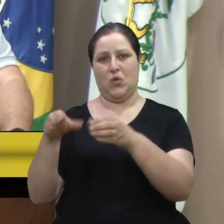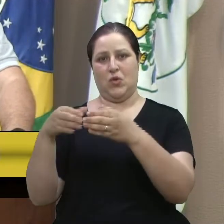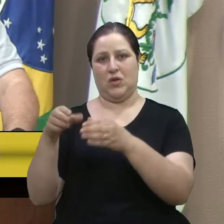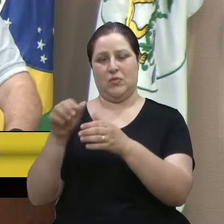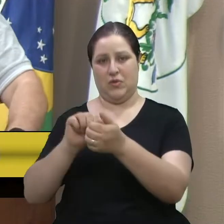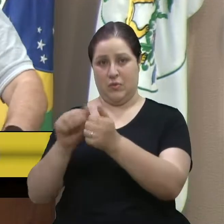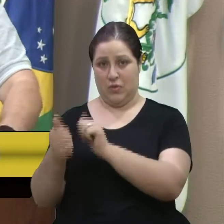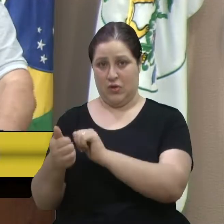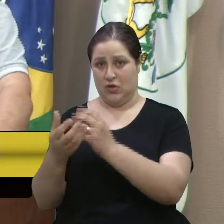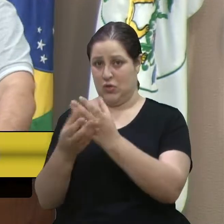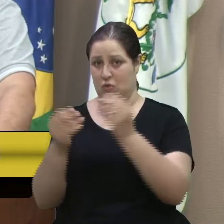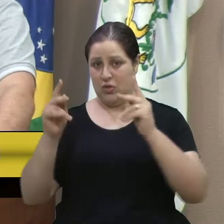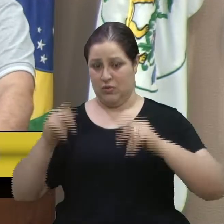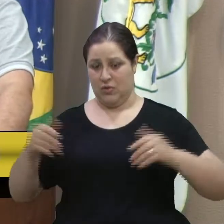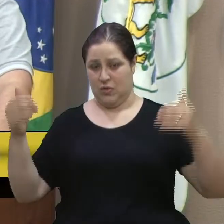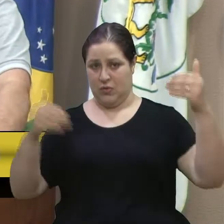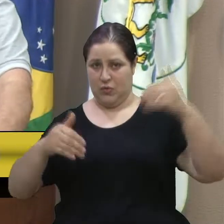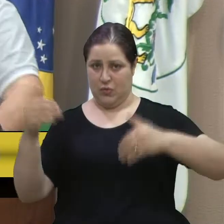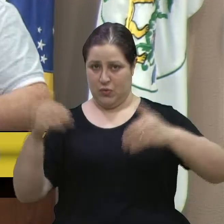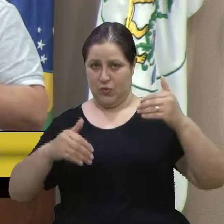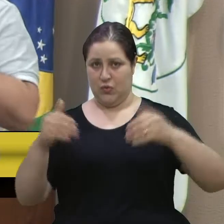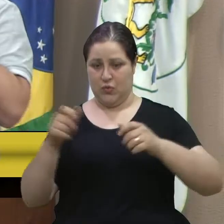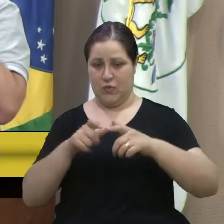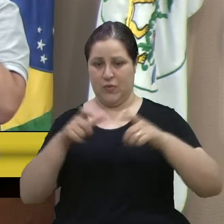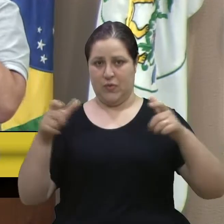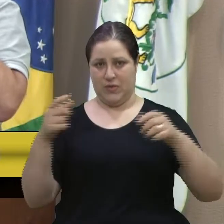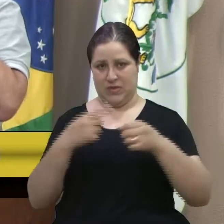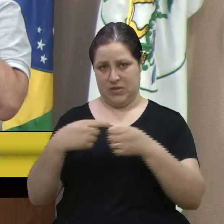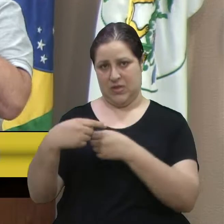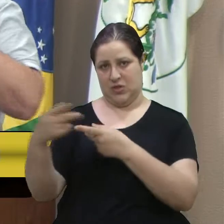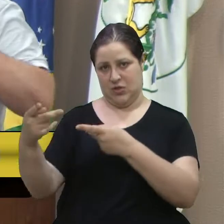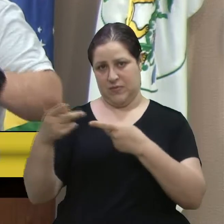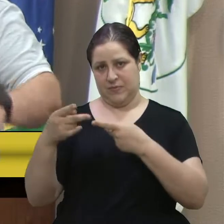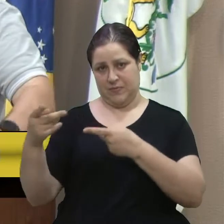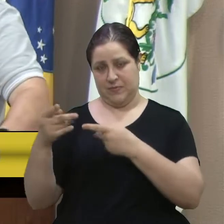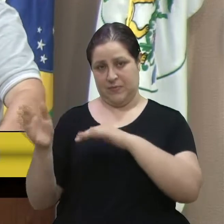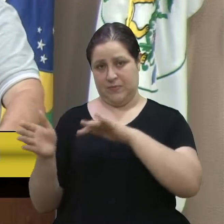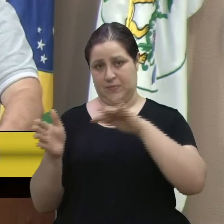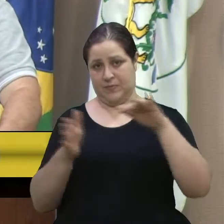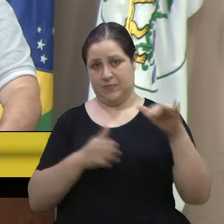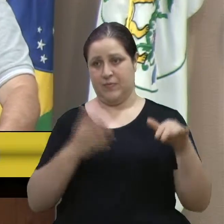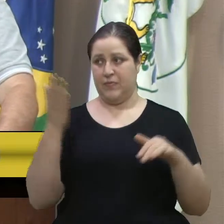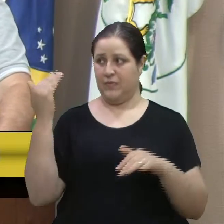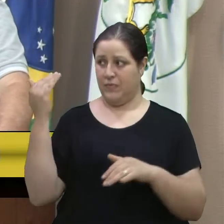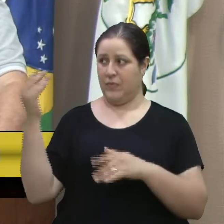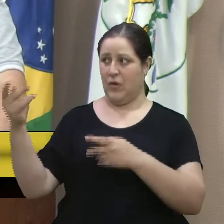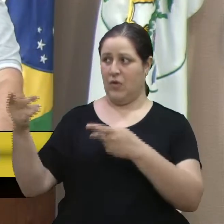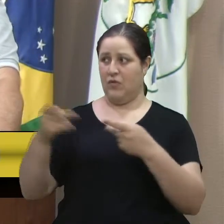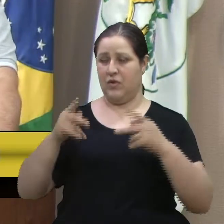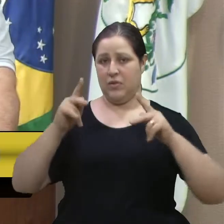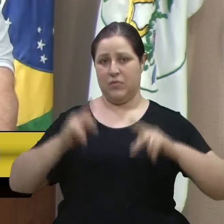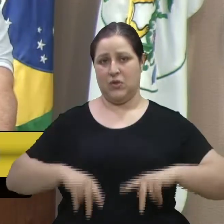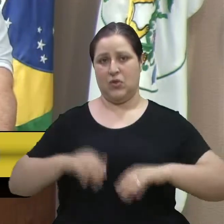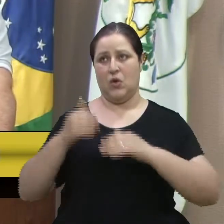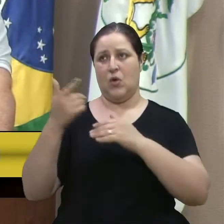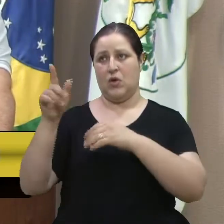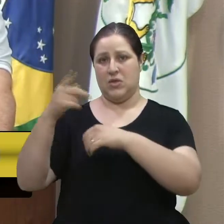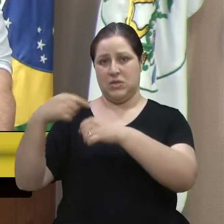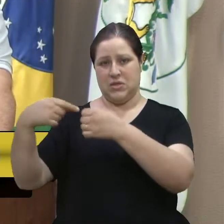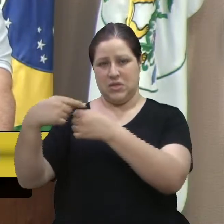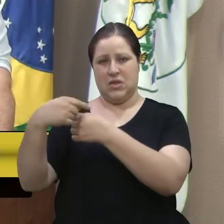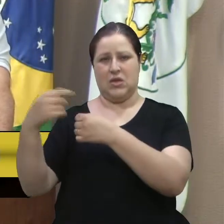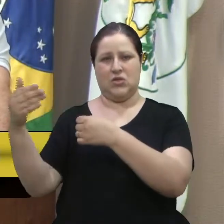meses nós convidamos algumas pessoas de fora de Caxias do Sul, mais precisamente um casal